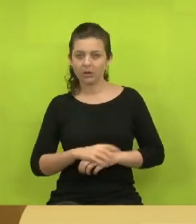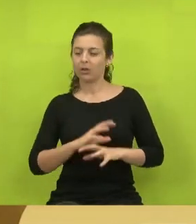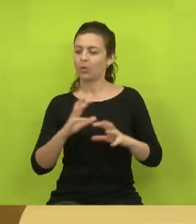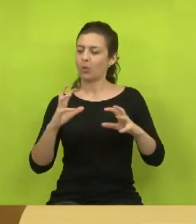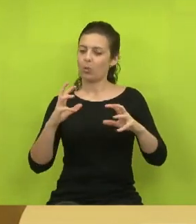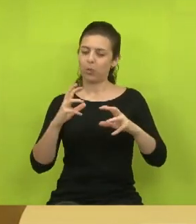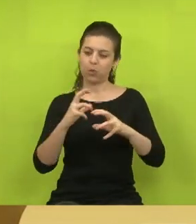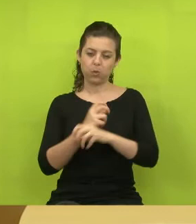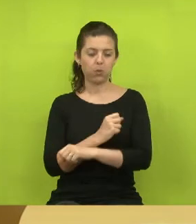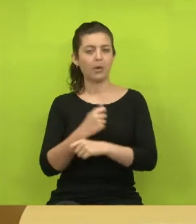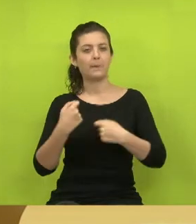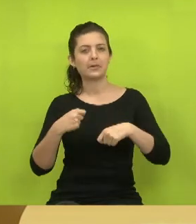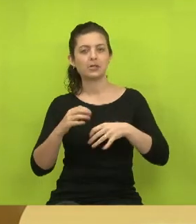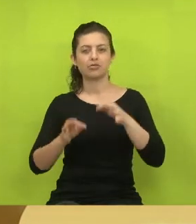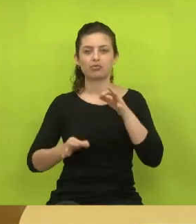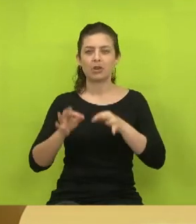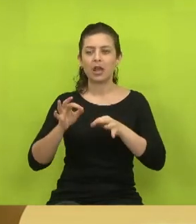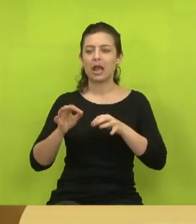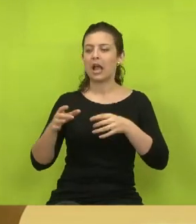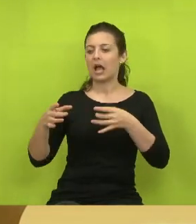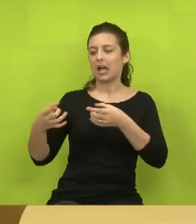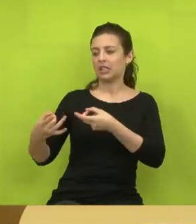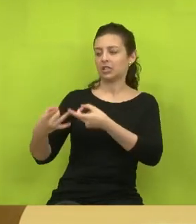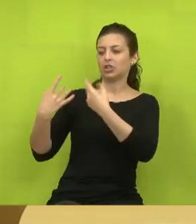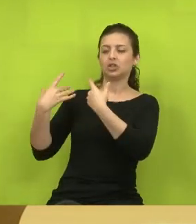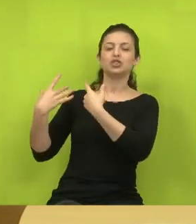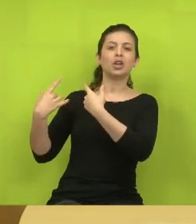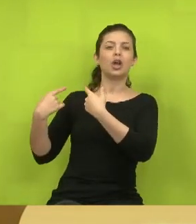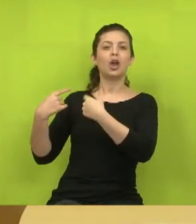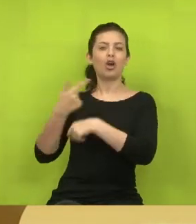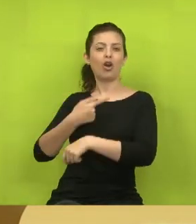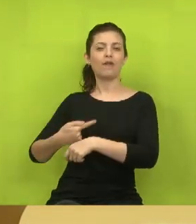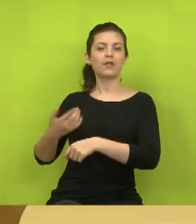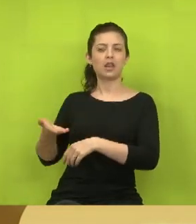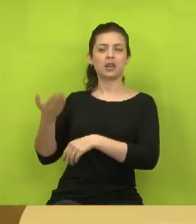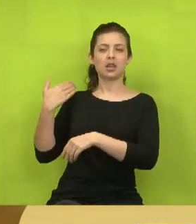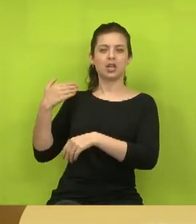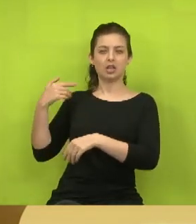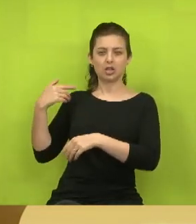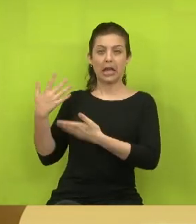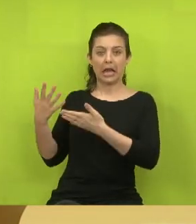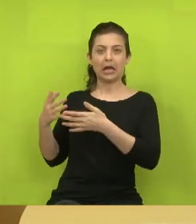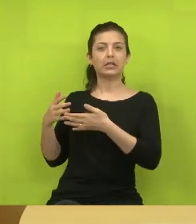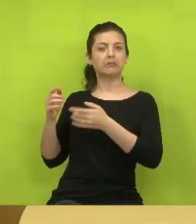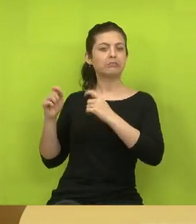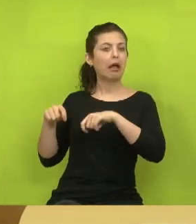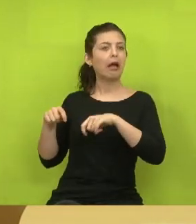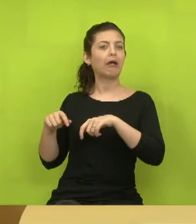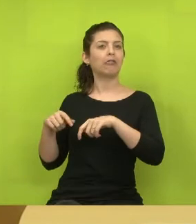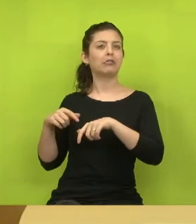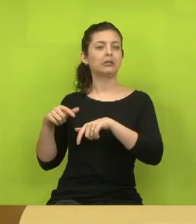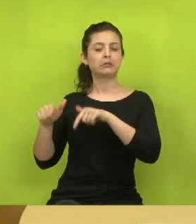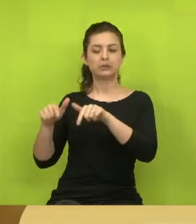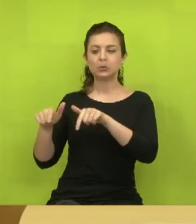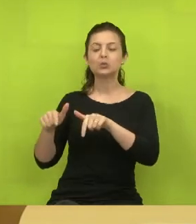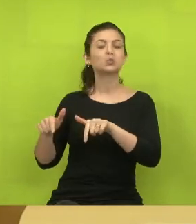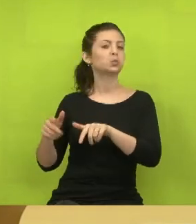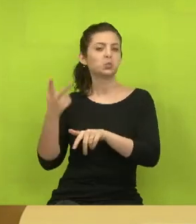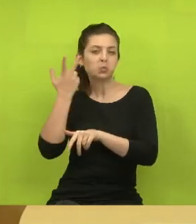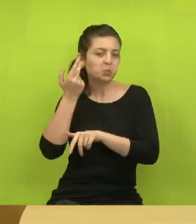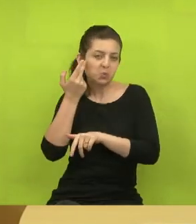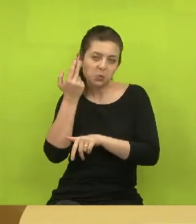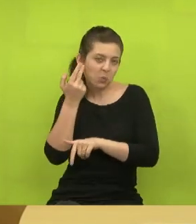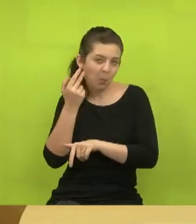Contudo, aí eu tenho que jogar um cobertor para o governo anterior, porque, contudo, pelo menos as piscinas estavam funcionando. As piscinas estavam